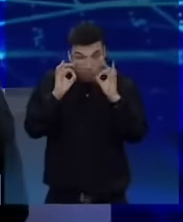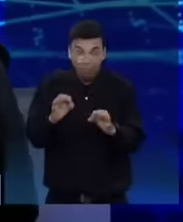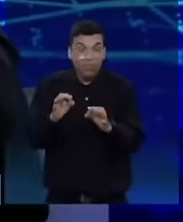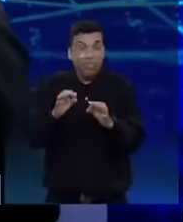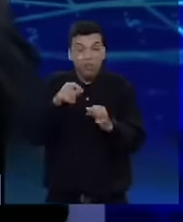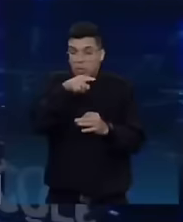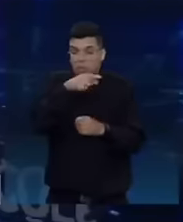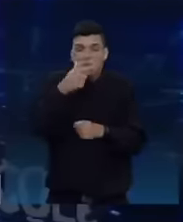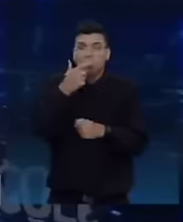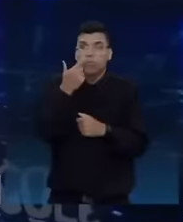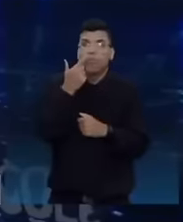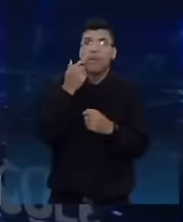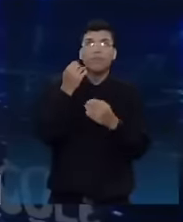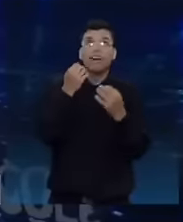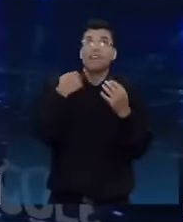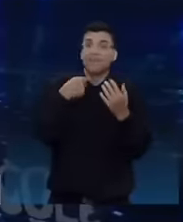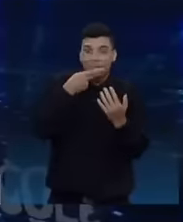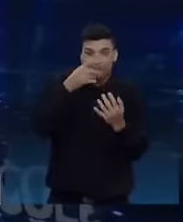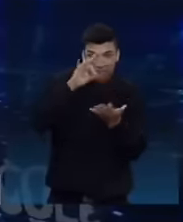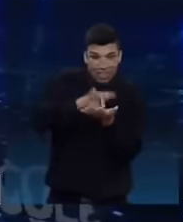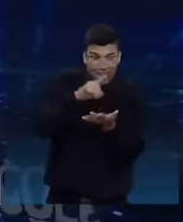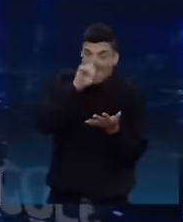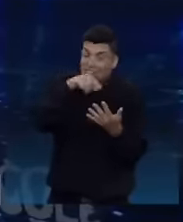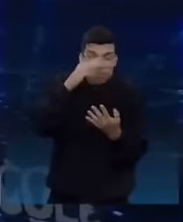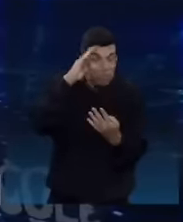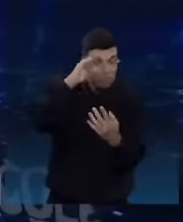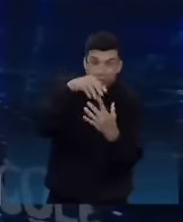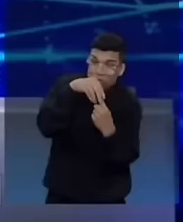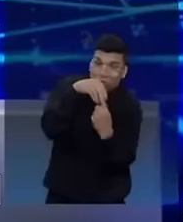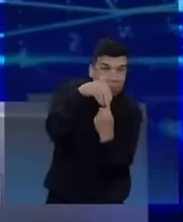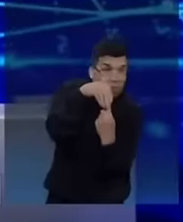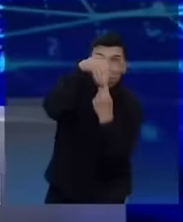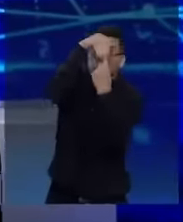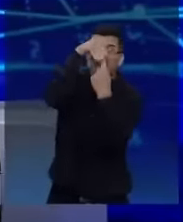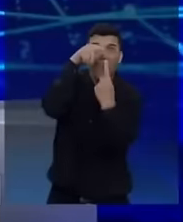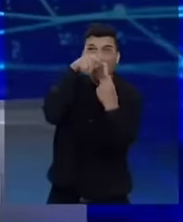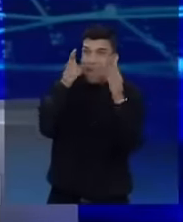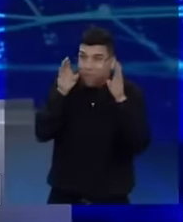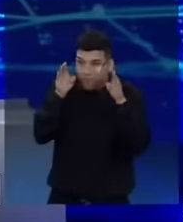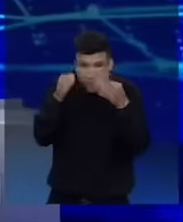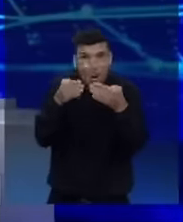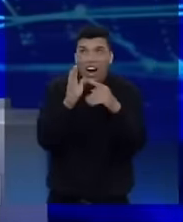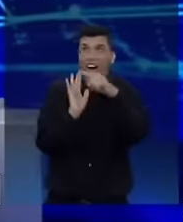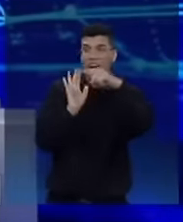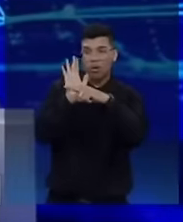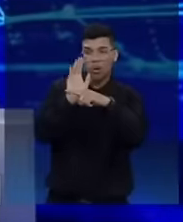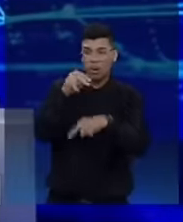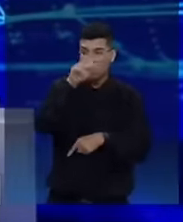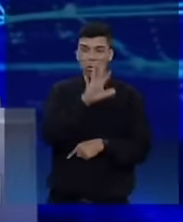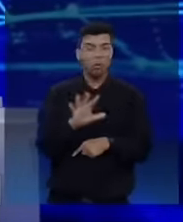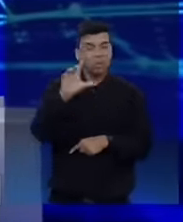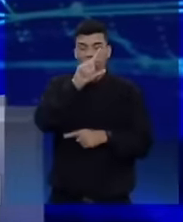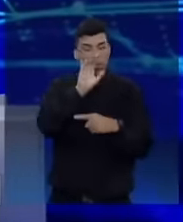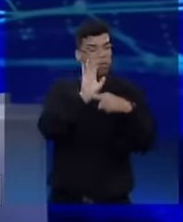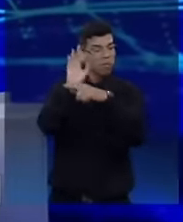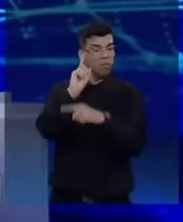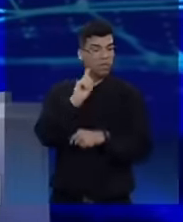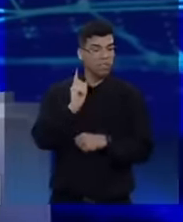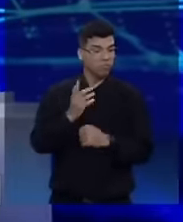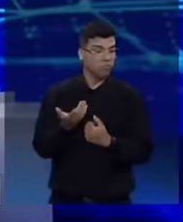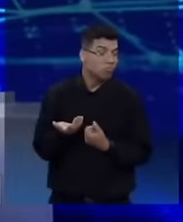tua. Prioridade número um e não zero. Prioridade número um e não fez isso. Negou a